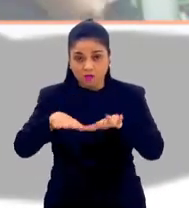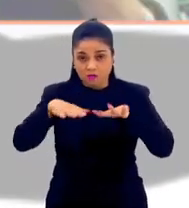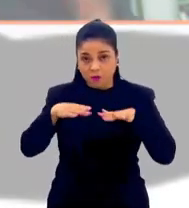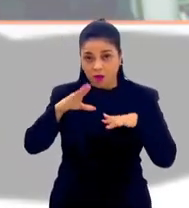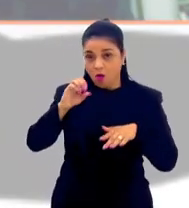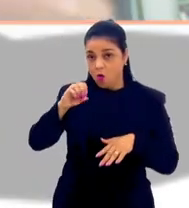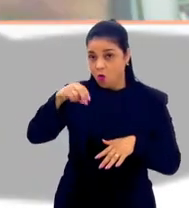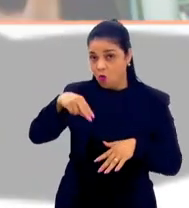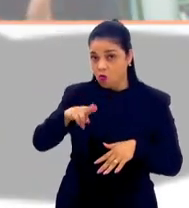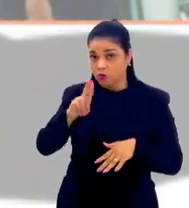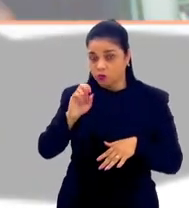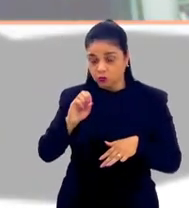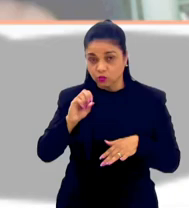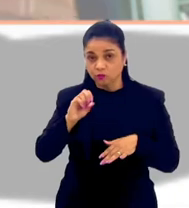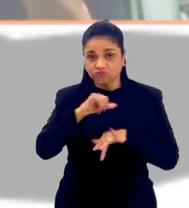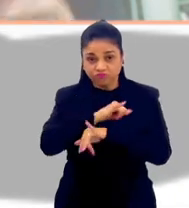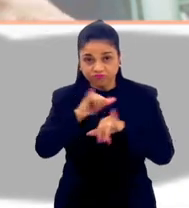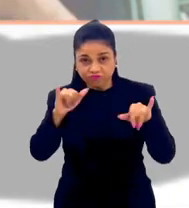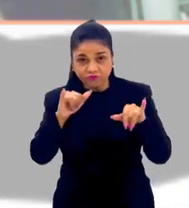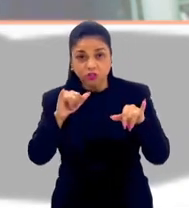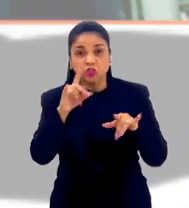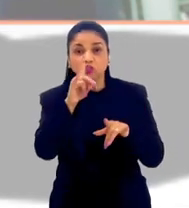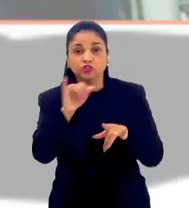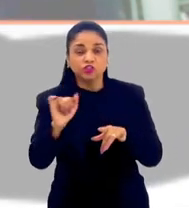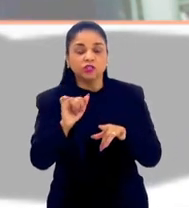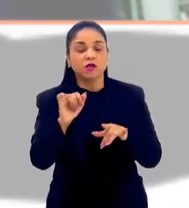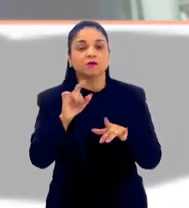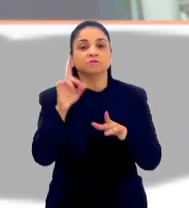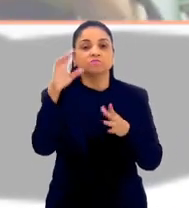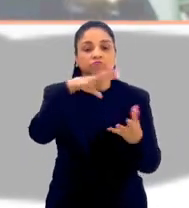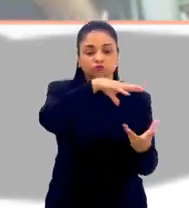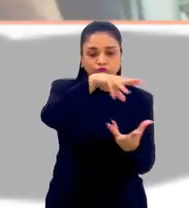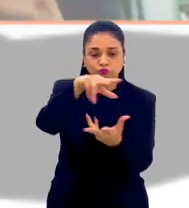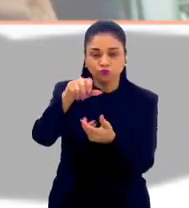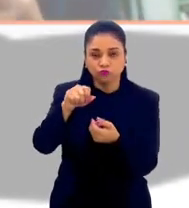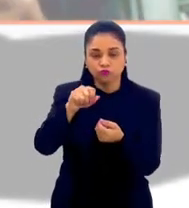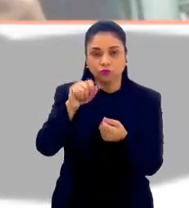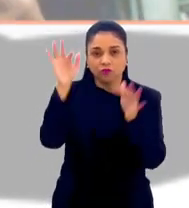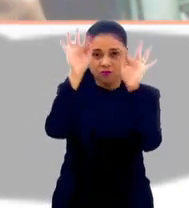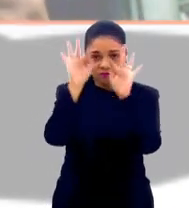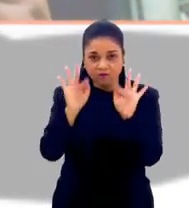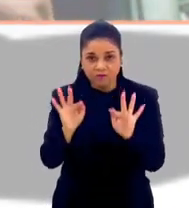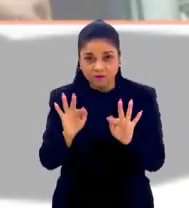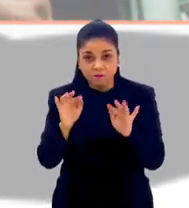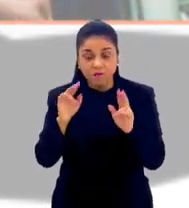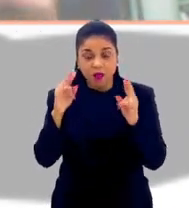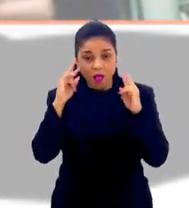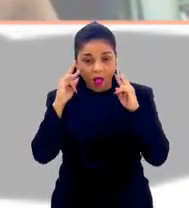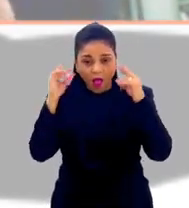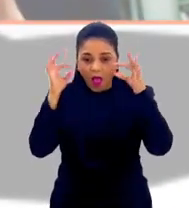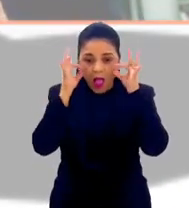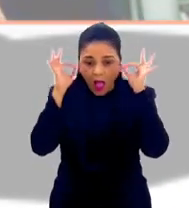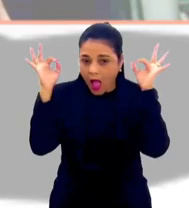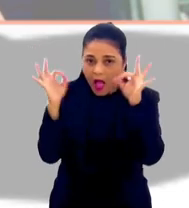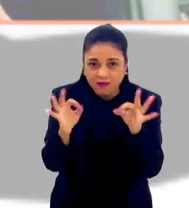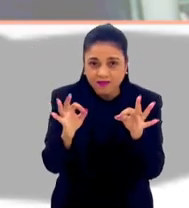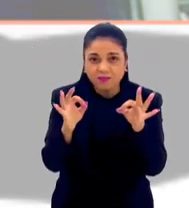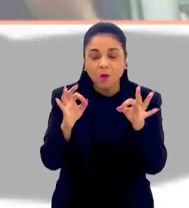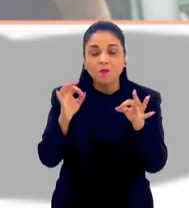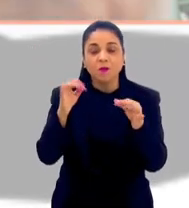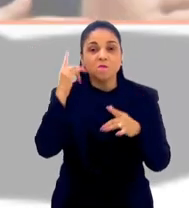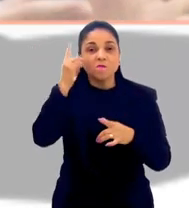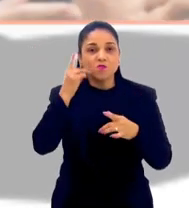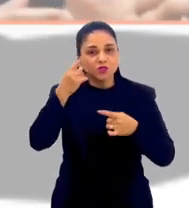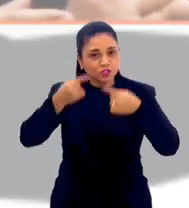ANO proclamou esse dia como o Dia Internacional da Felicidade. Para chamar a atenção de que, para fazer política pública,